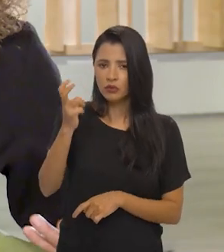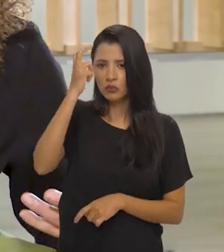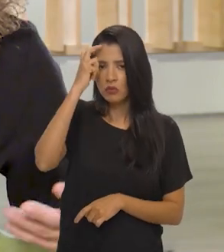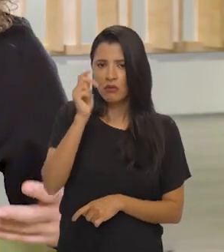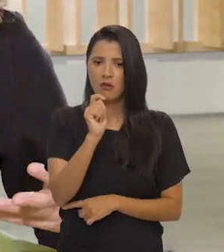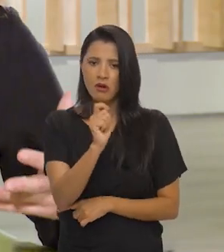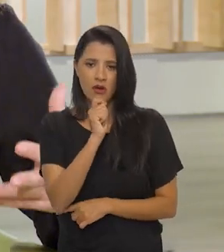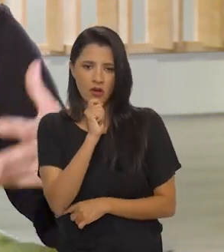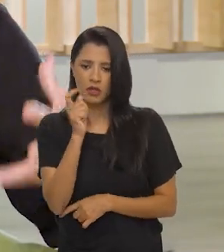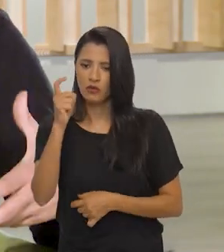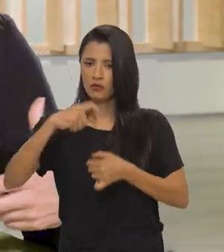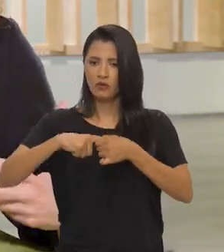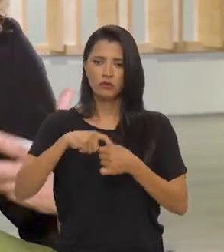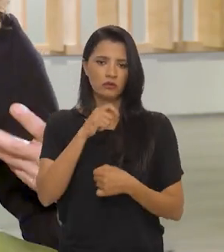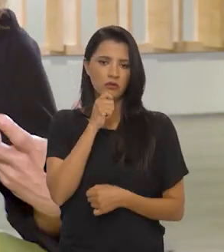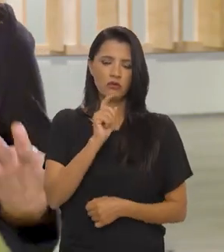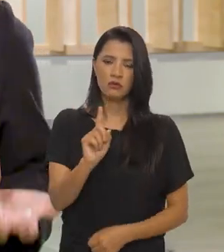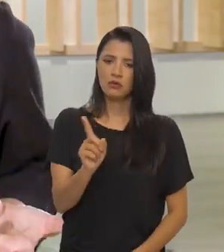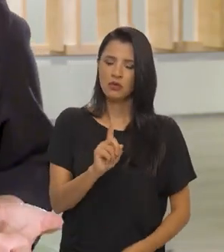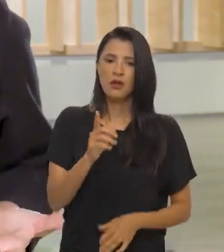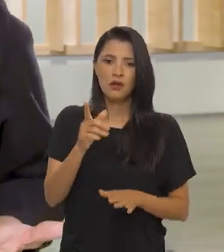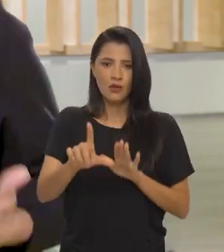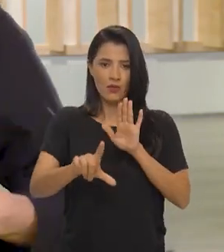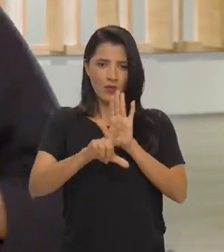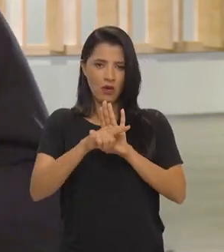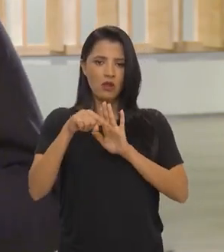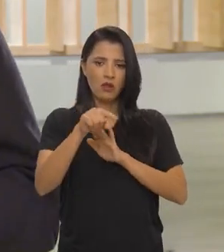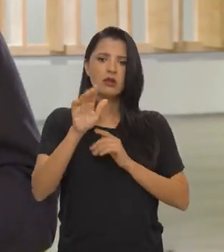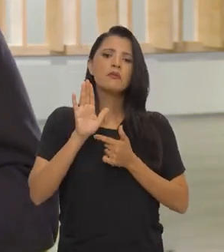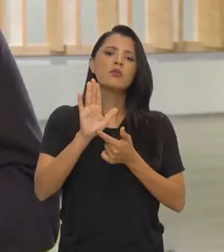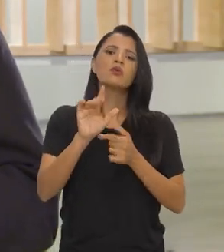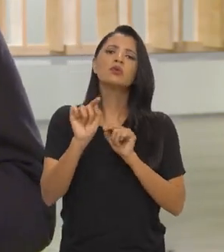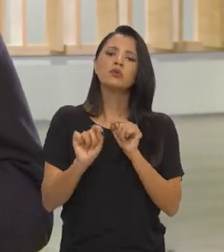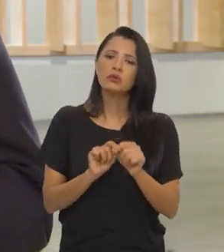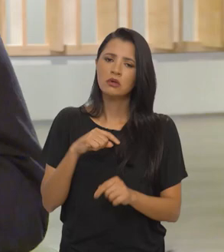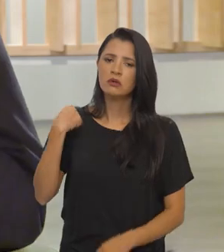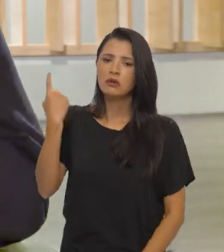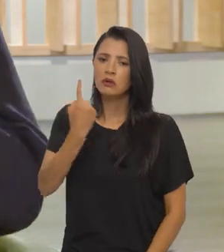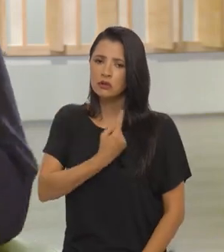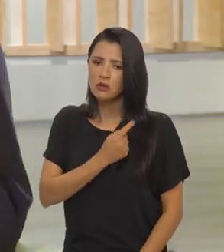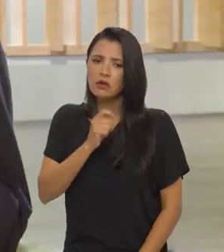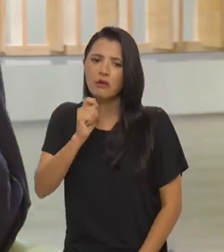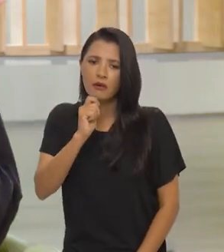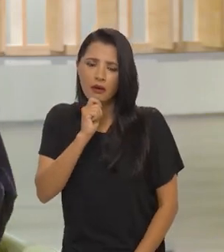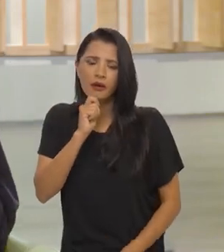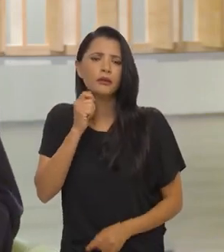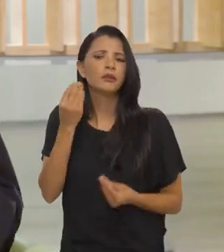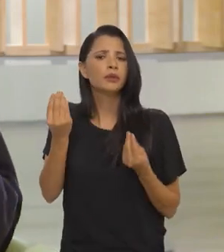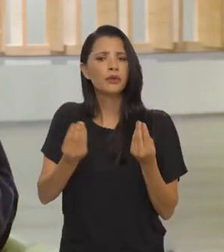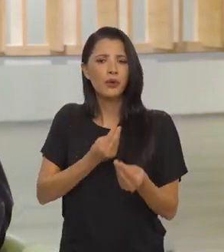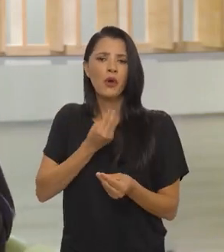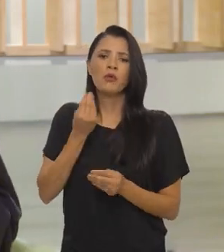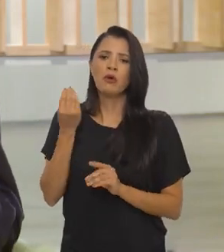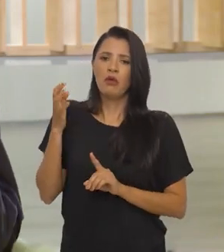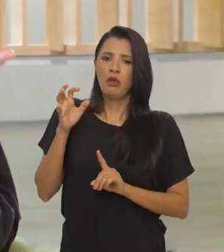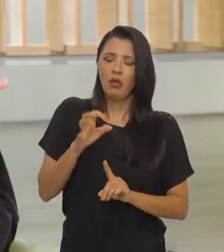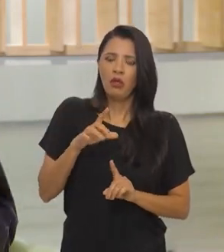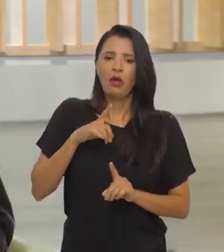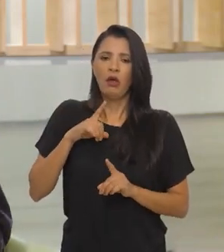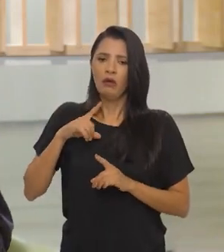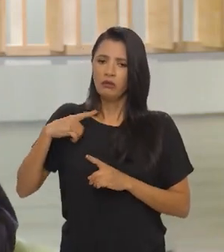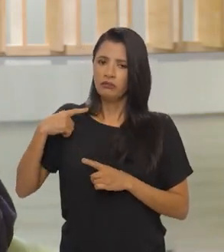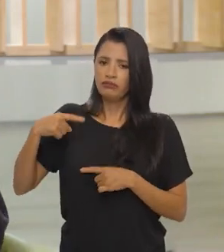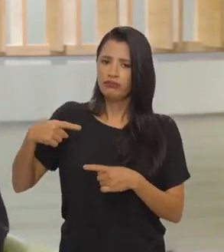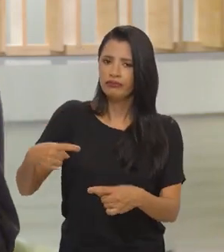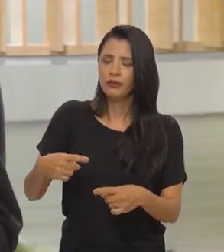campo da cultura ainda não se recuperou, essa lei é uma lei que diz que nós ainda estamos sob os